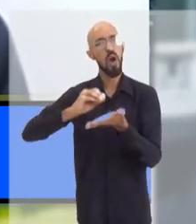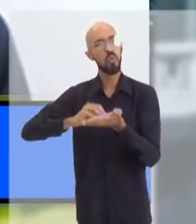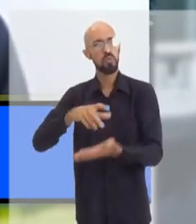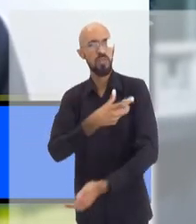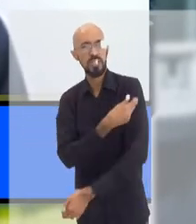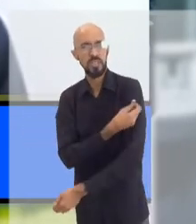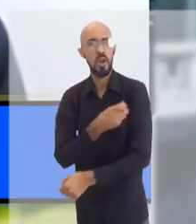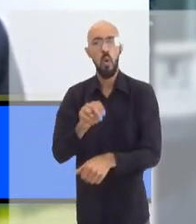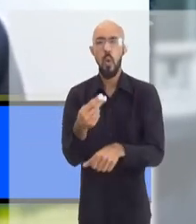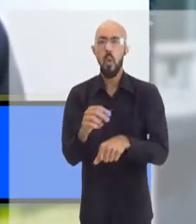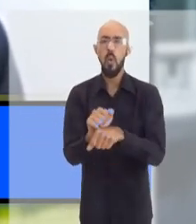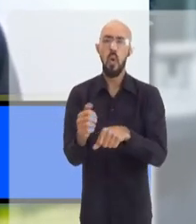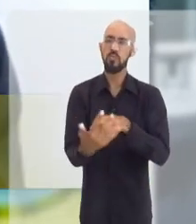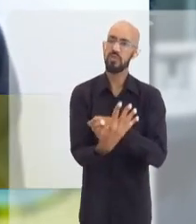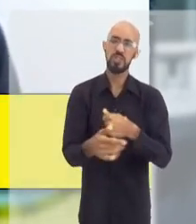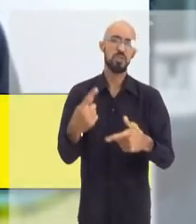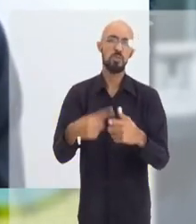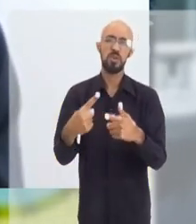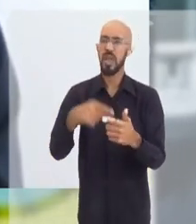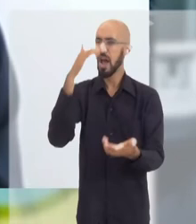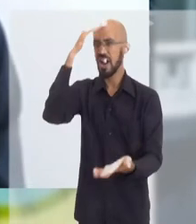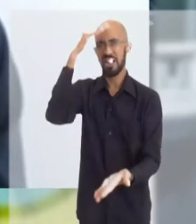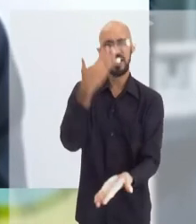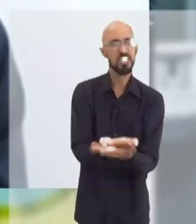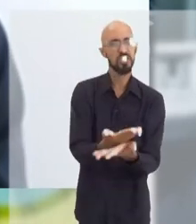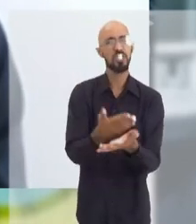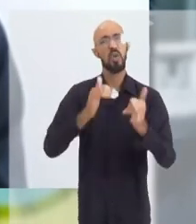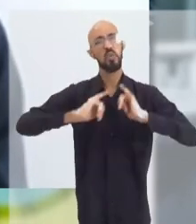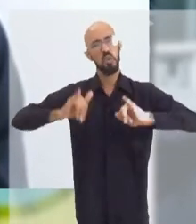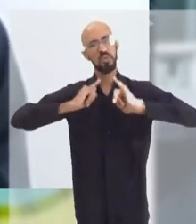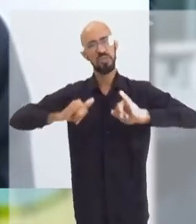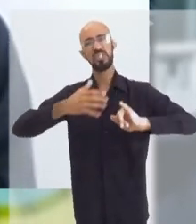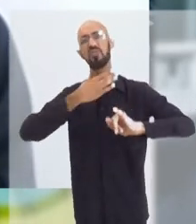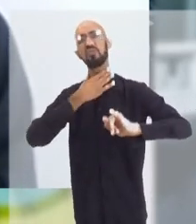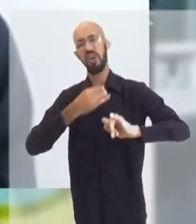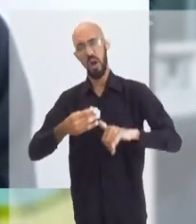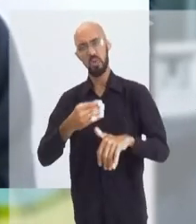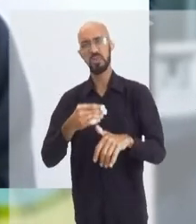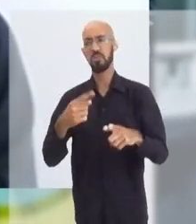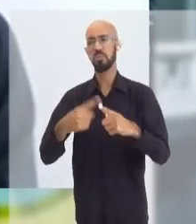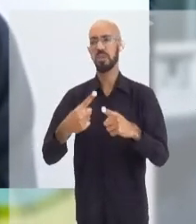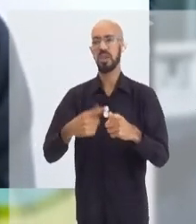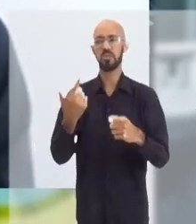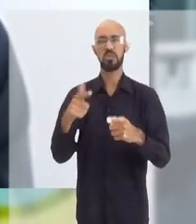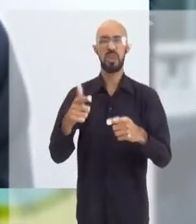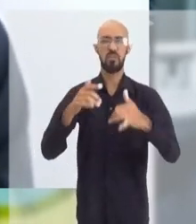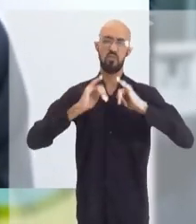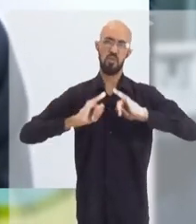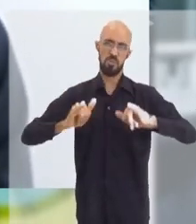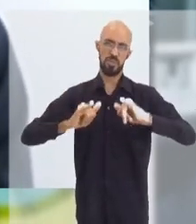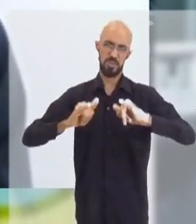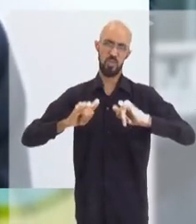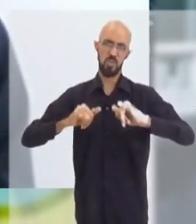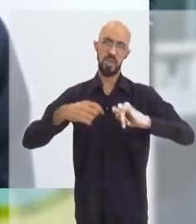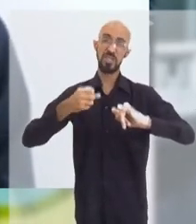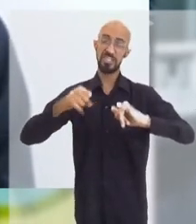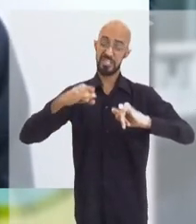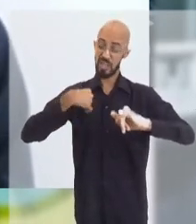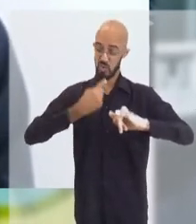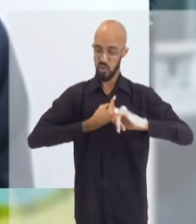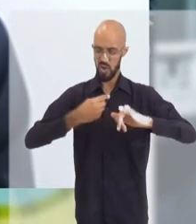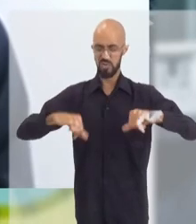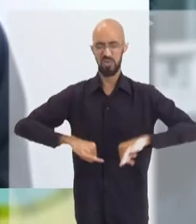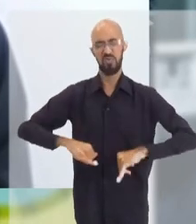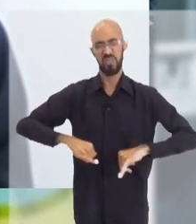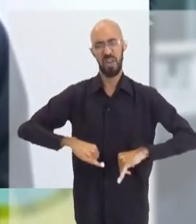morreu de Covid porque não foi vacinada, porque acreditou em fake news, porque não foi adequadamente informada. Se dói na